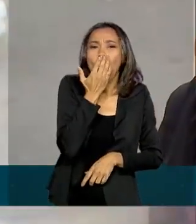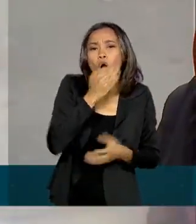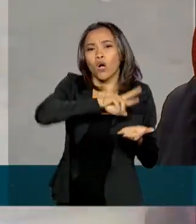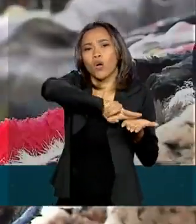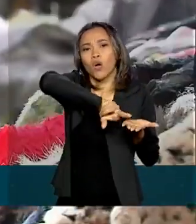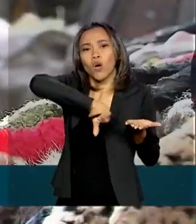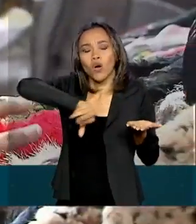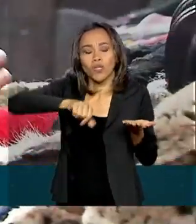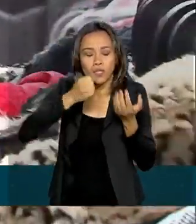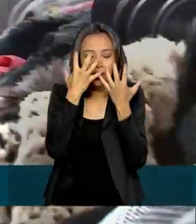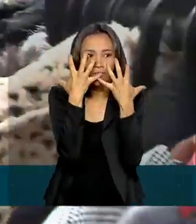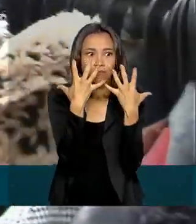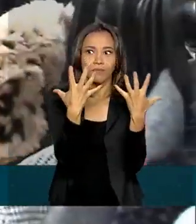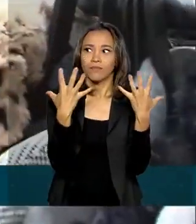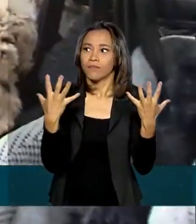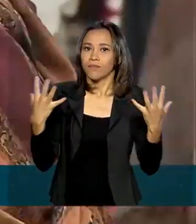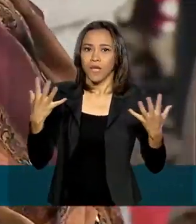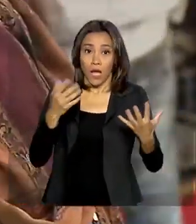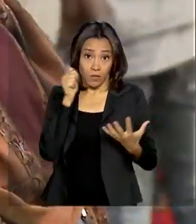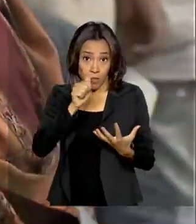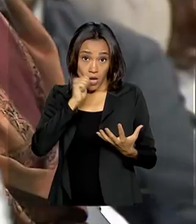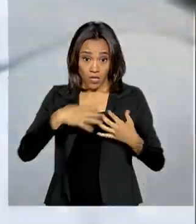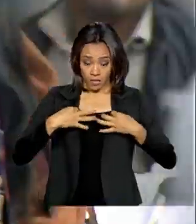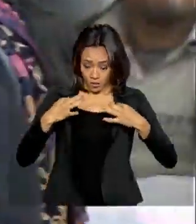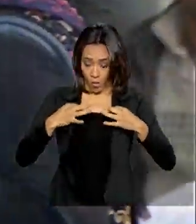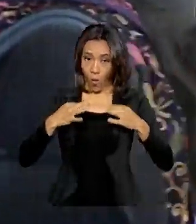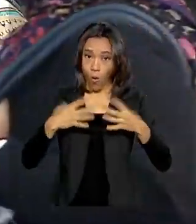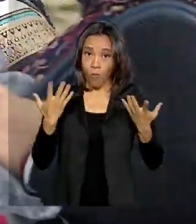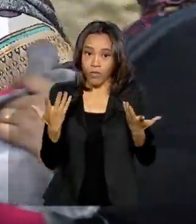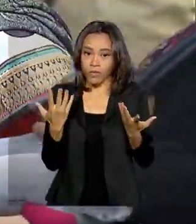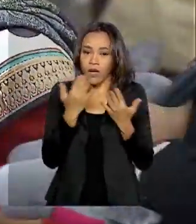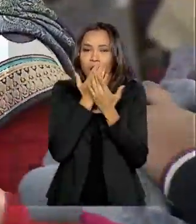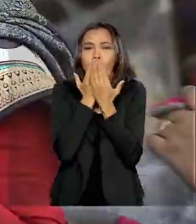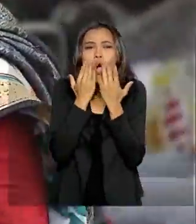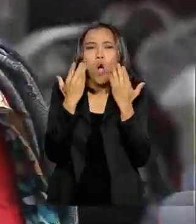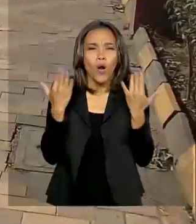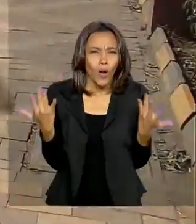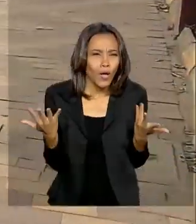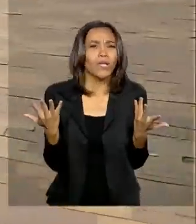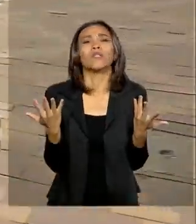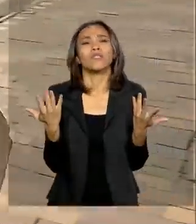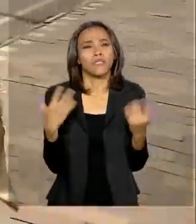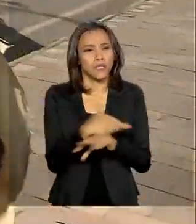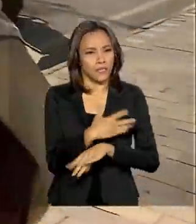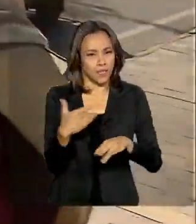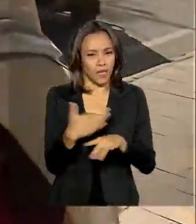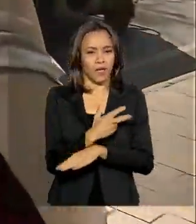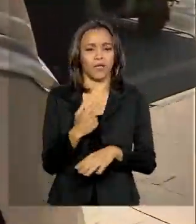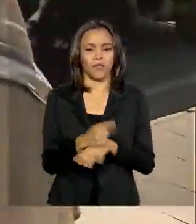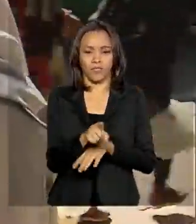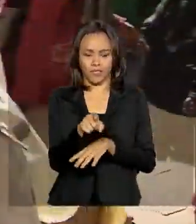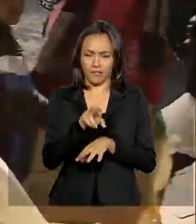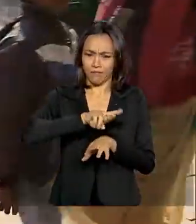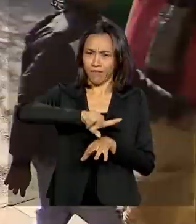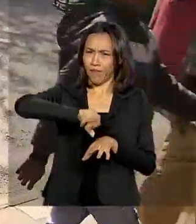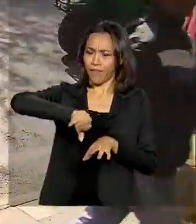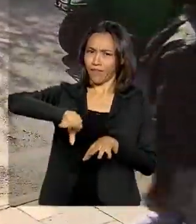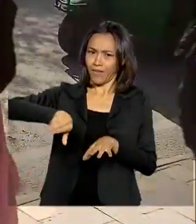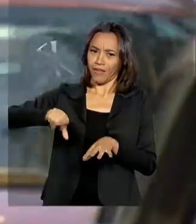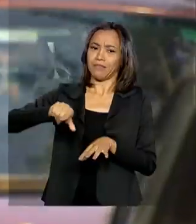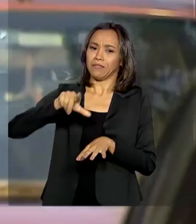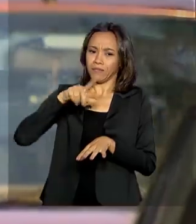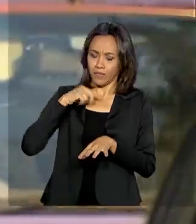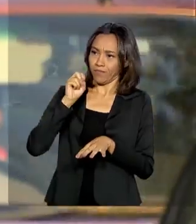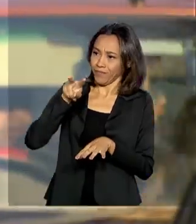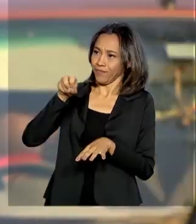enche os olhos. As roupas das mulheres indianas colorem a cidade. E entre tantos tons, ele reina.